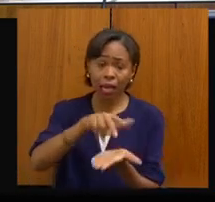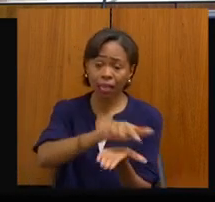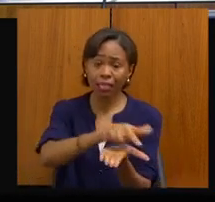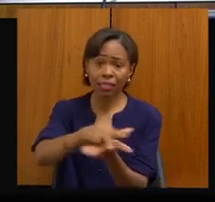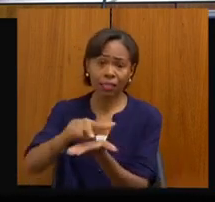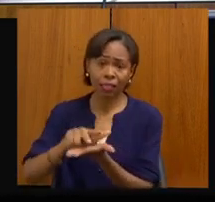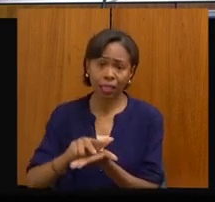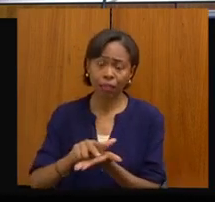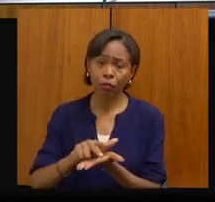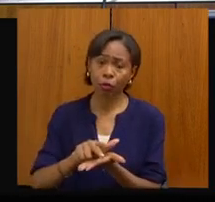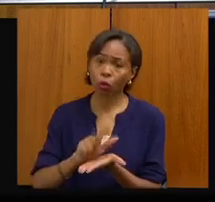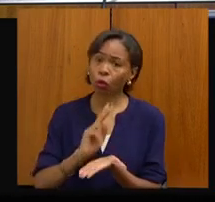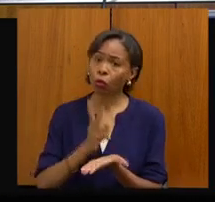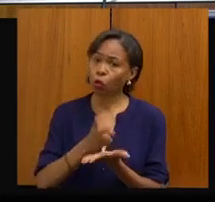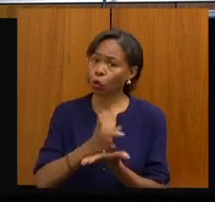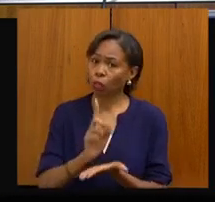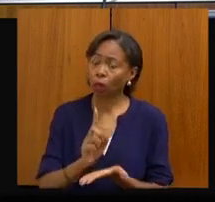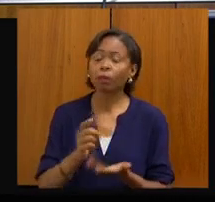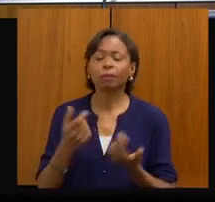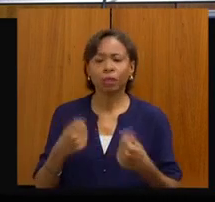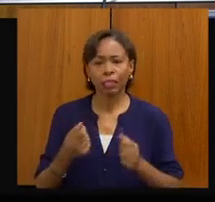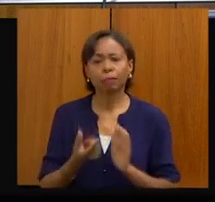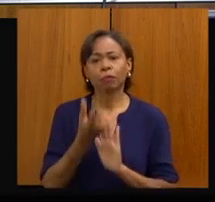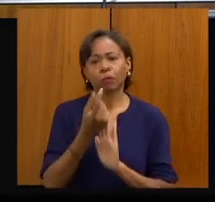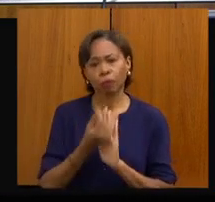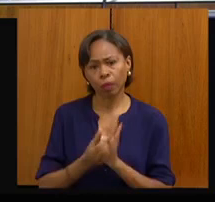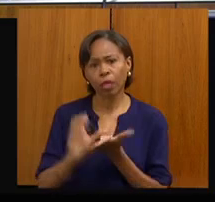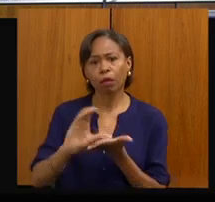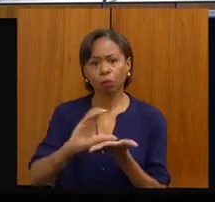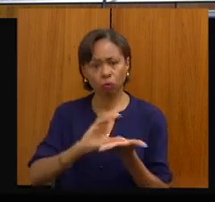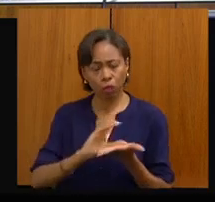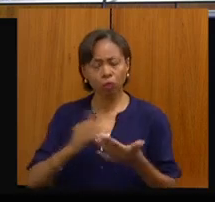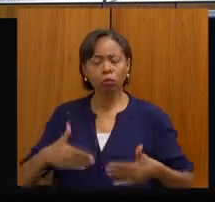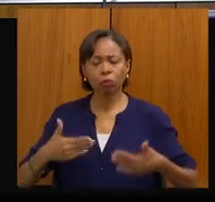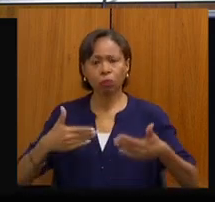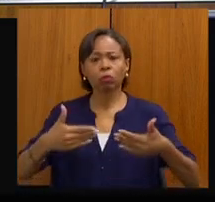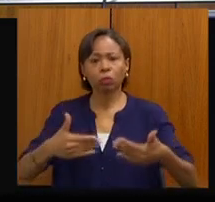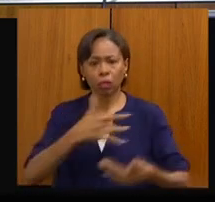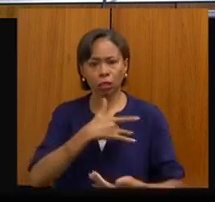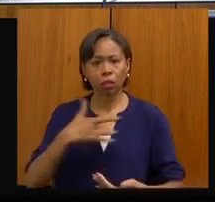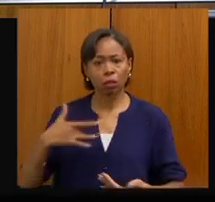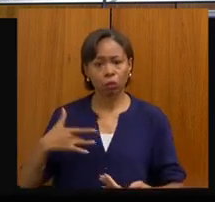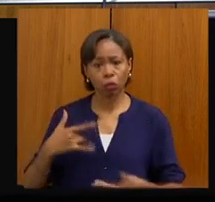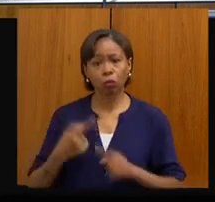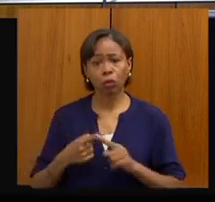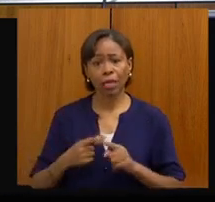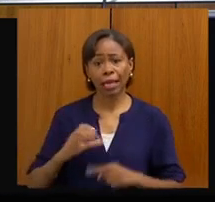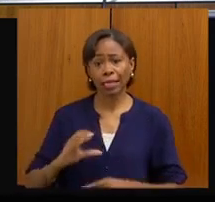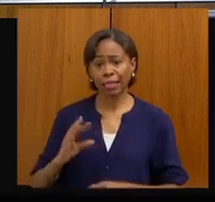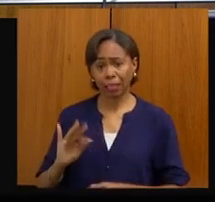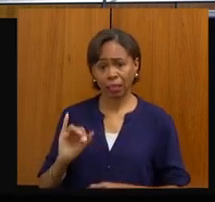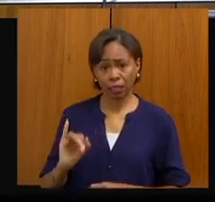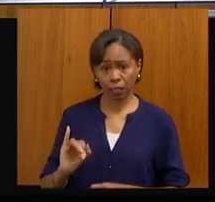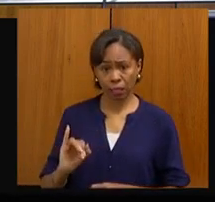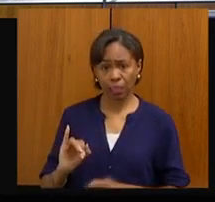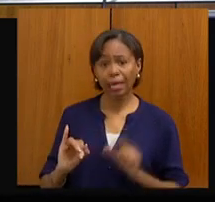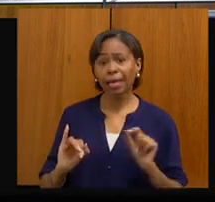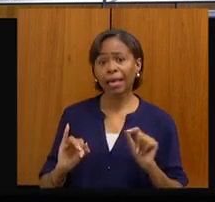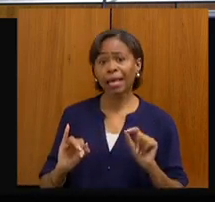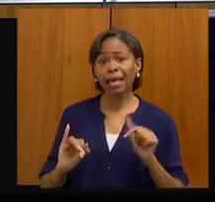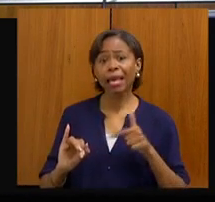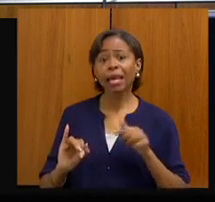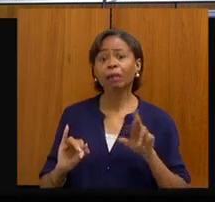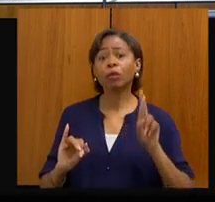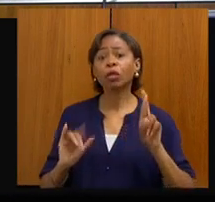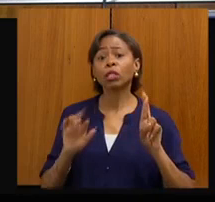adicionar ao orçamento ordinário do Ministério da Saúde, porque quem habilita a CTI é somente o Ministério da Saúde,